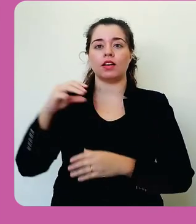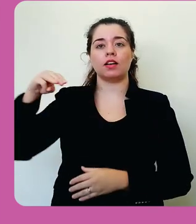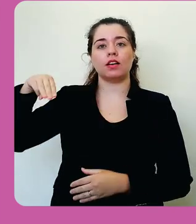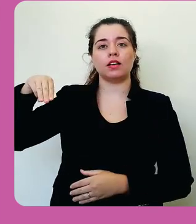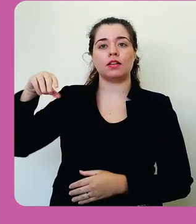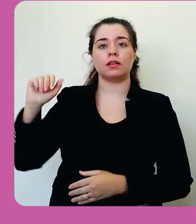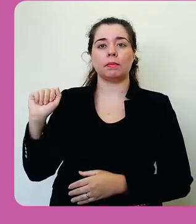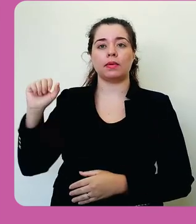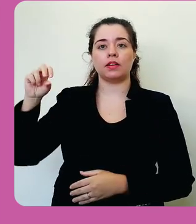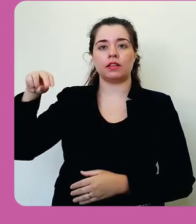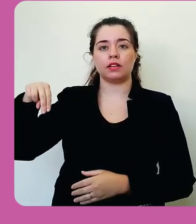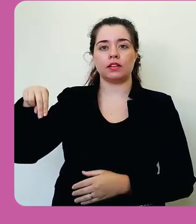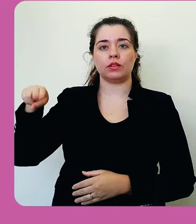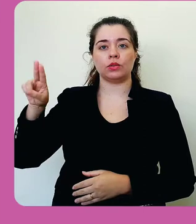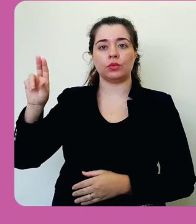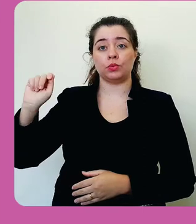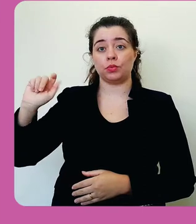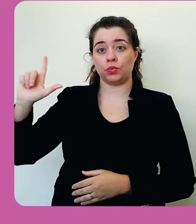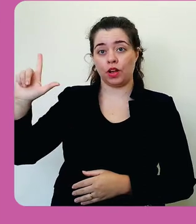manualmente,